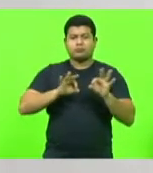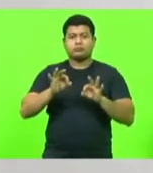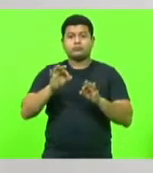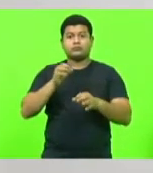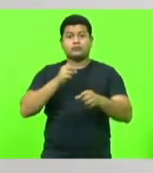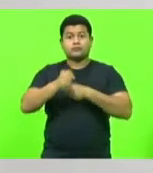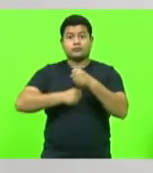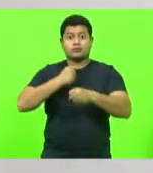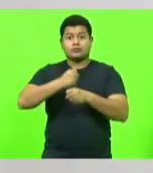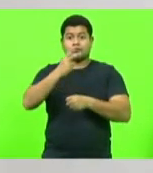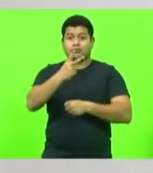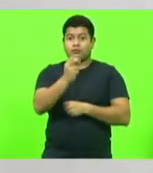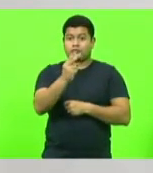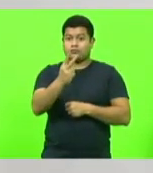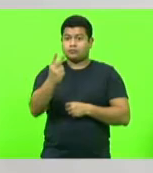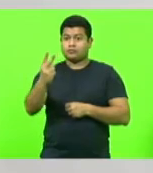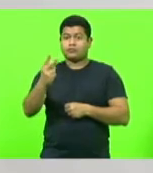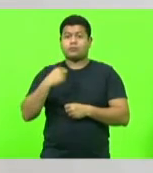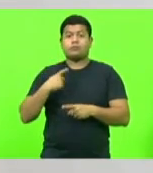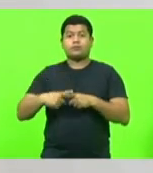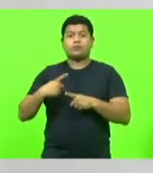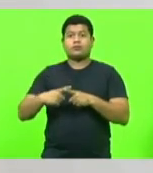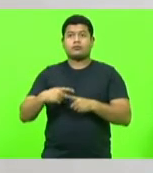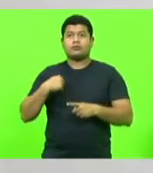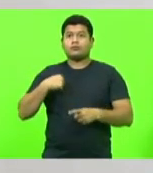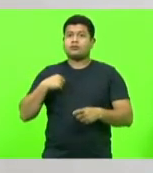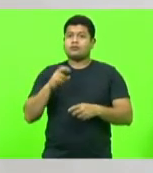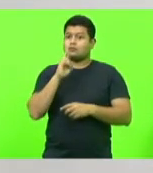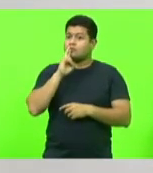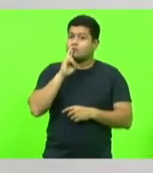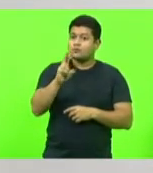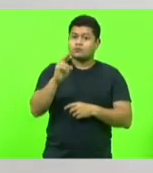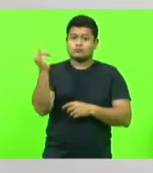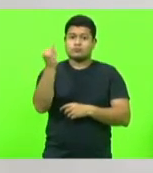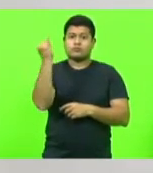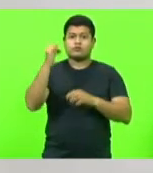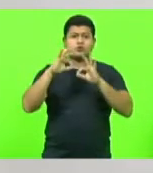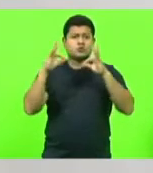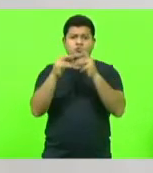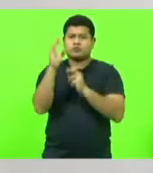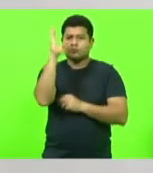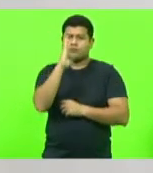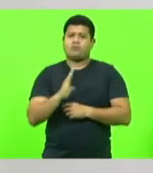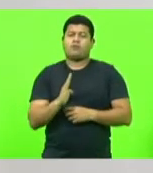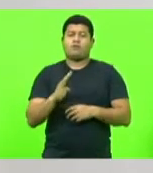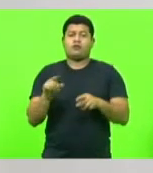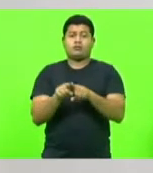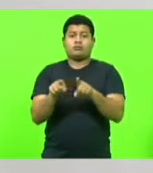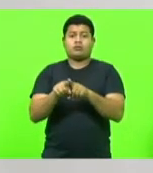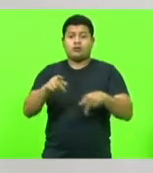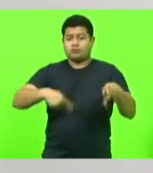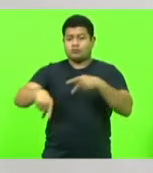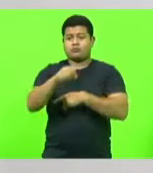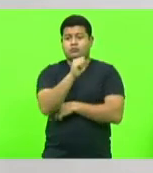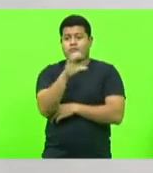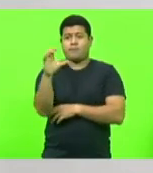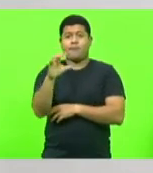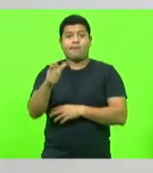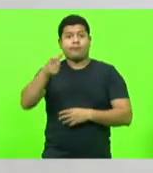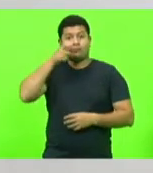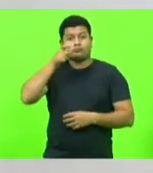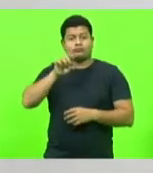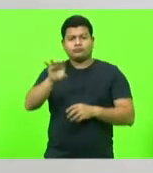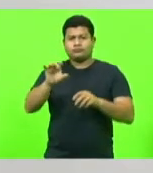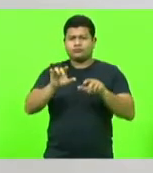eu digo isso? Digo isso porque eu tenho um recado muito importante para todos os brasileiros, para todos os catarinenses que nos acompanham não só pela TV